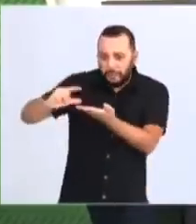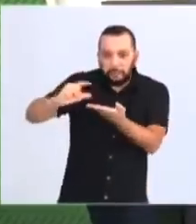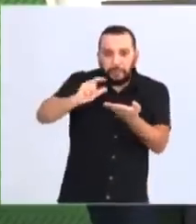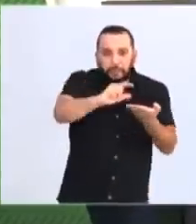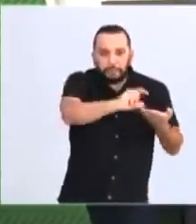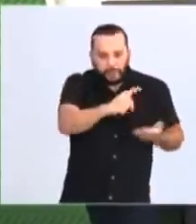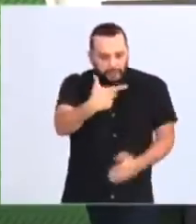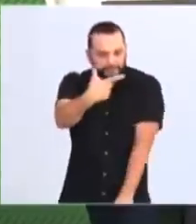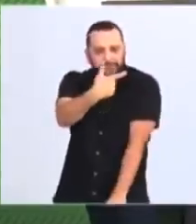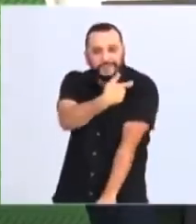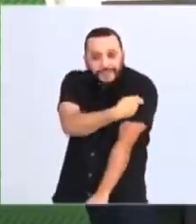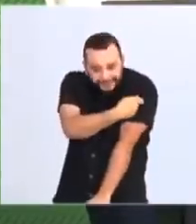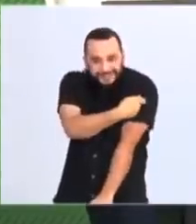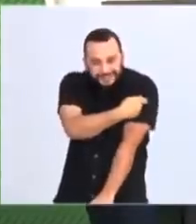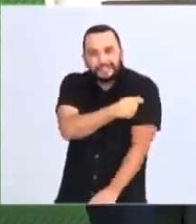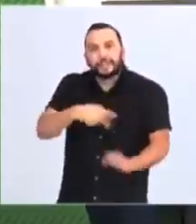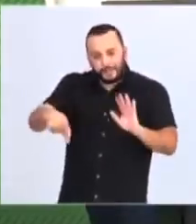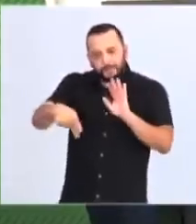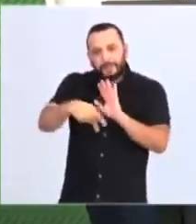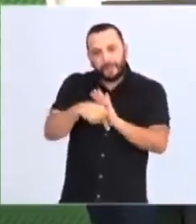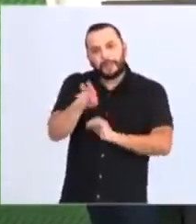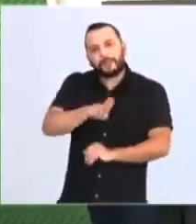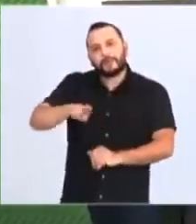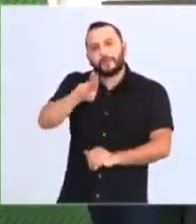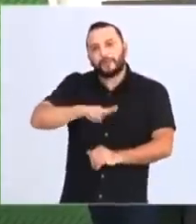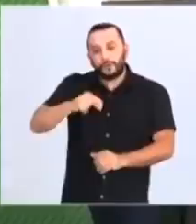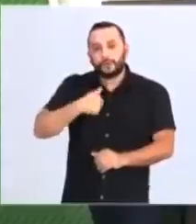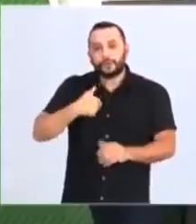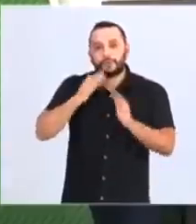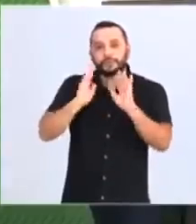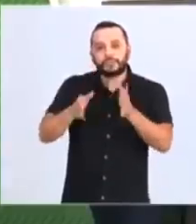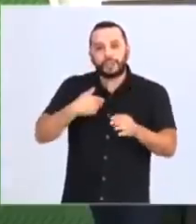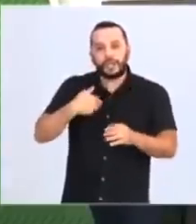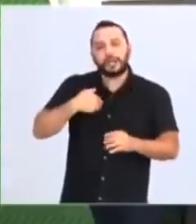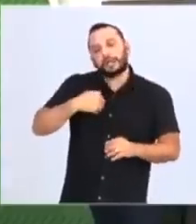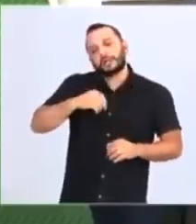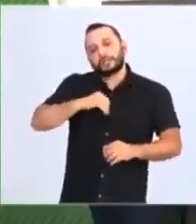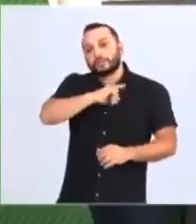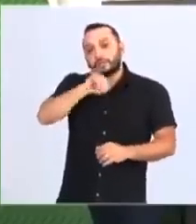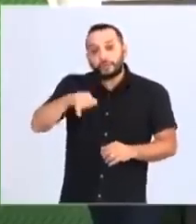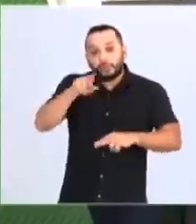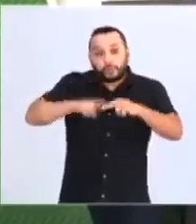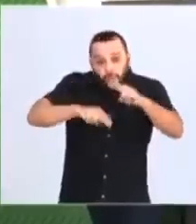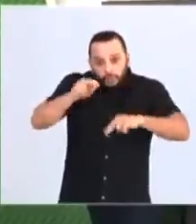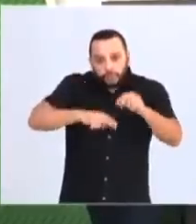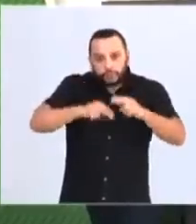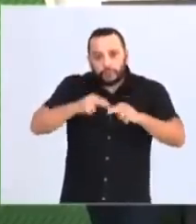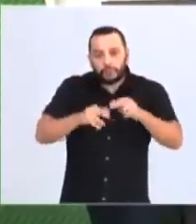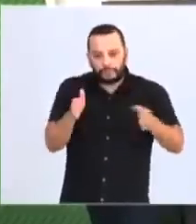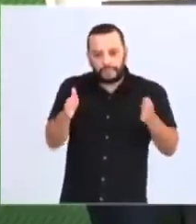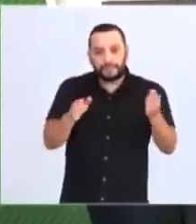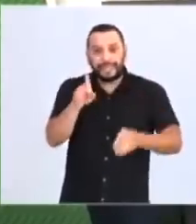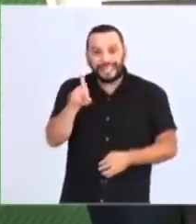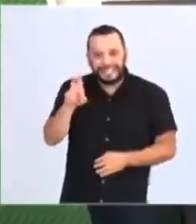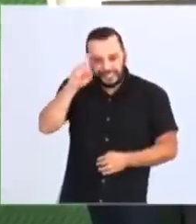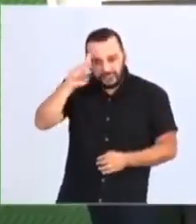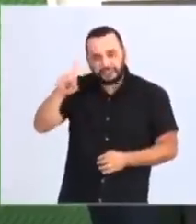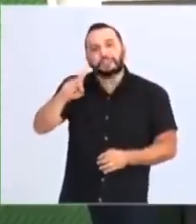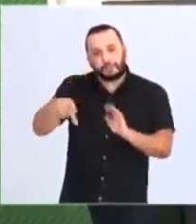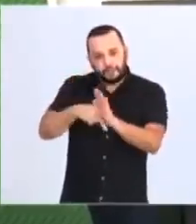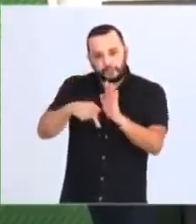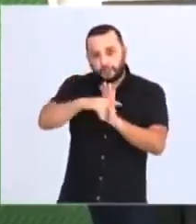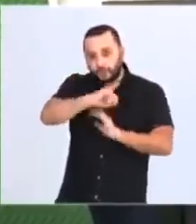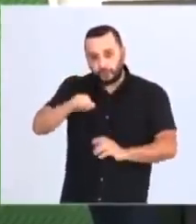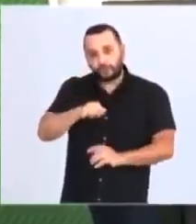quinzena de junho, quando o processo de aprovação da Anvisa for concluído, evidentemente. Vamos aguardar a aprovação da